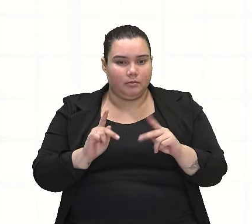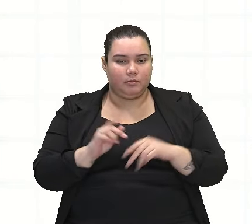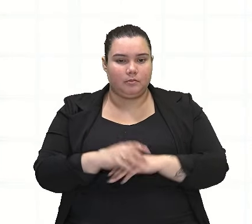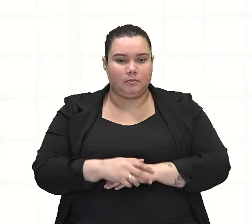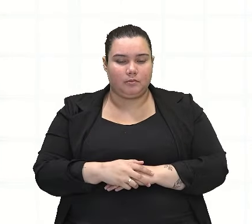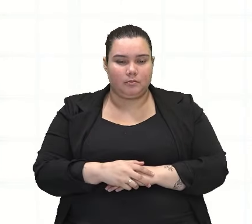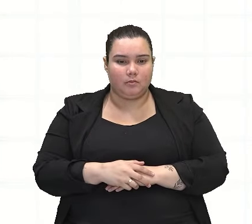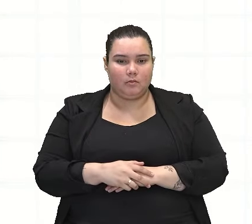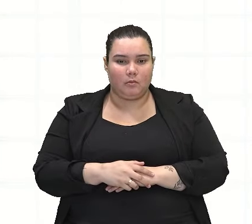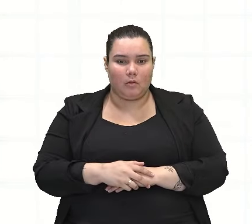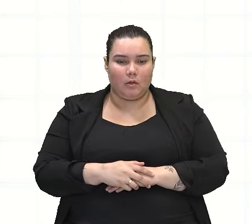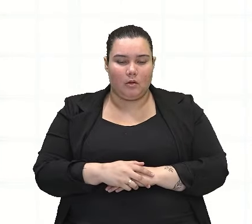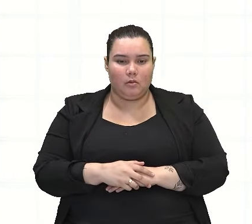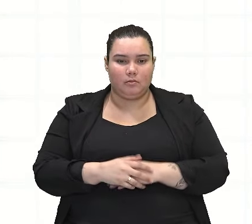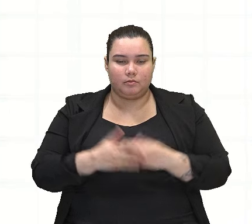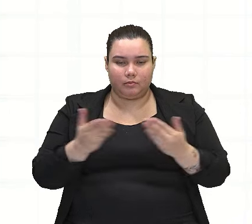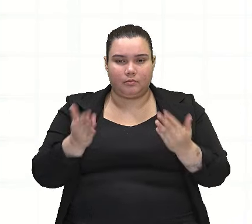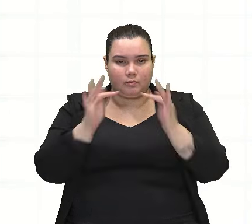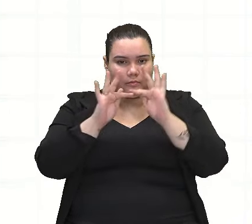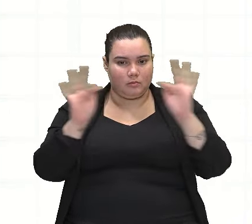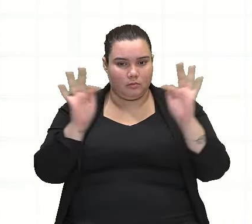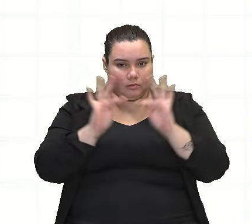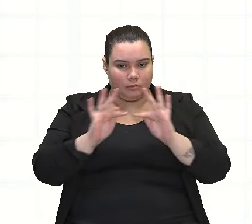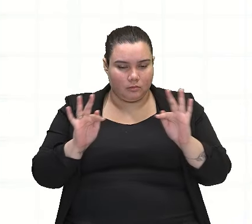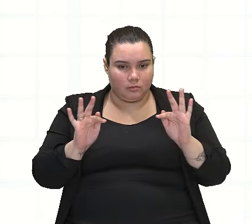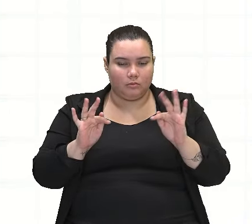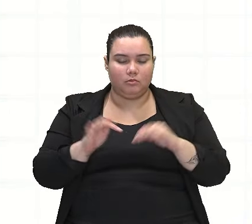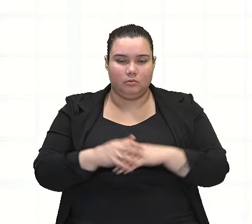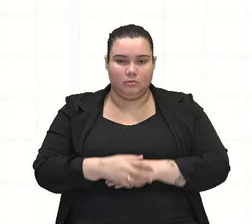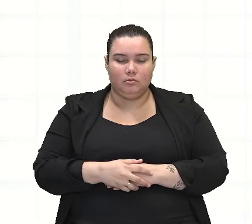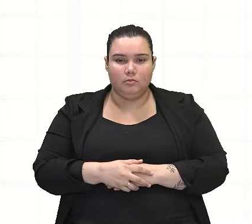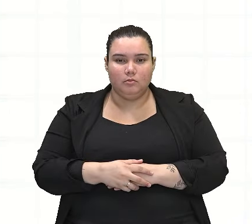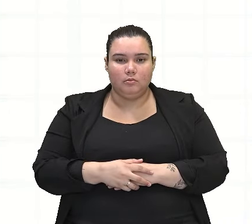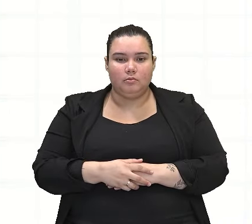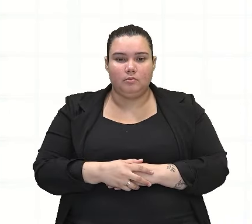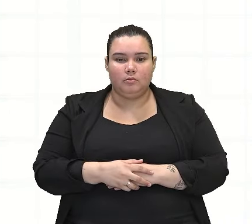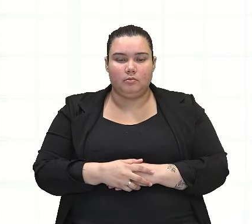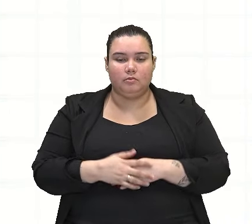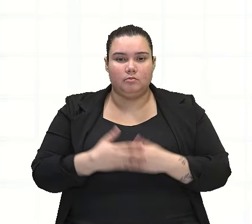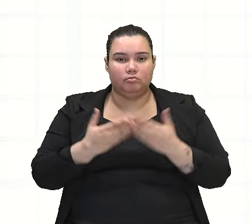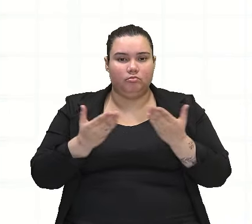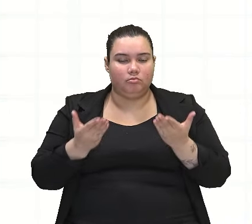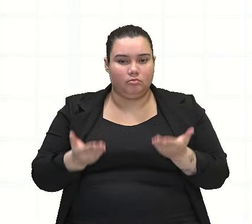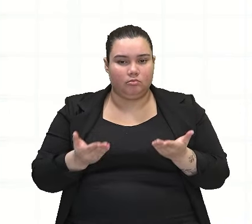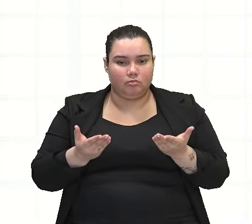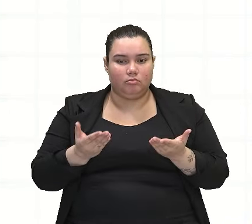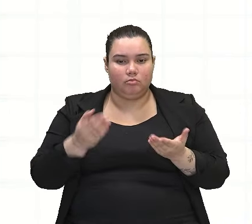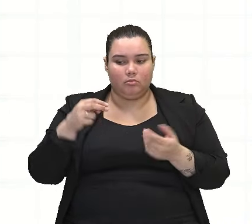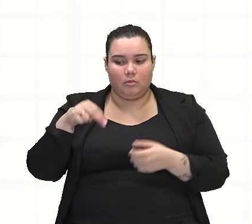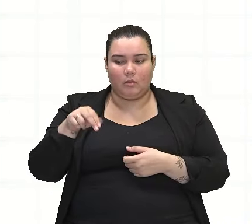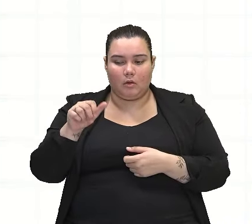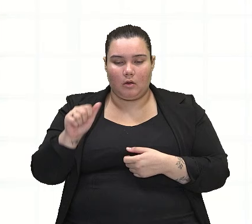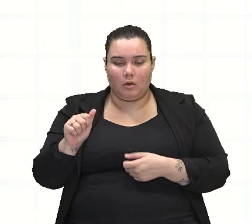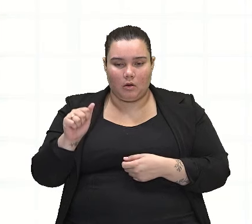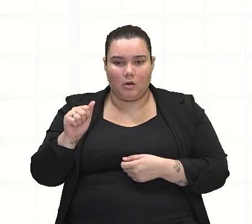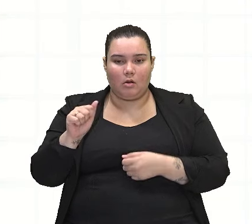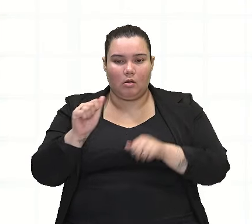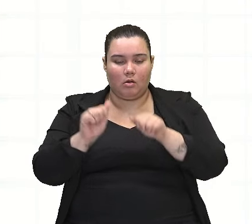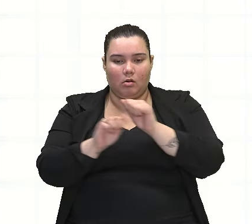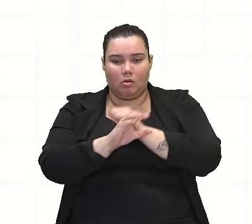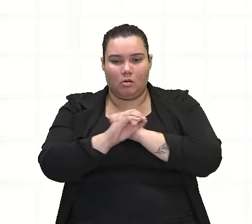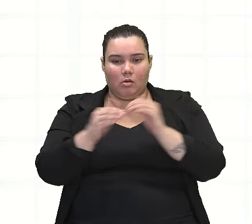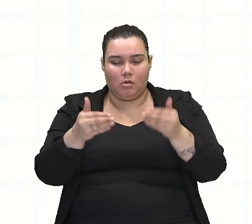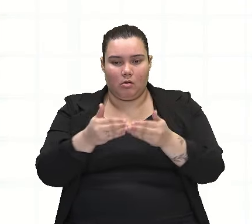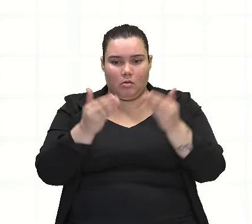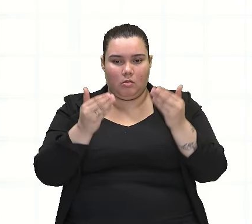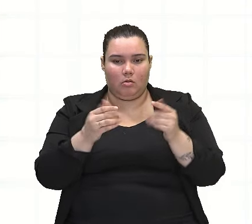calma, já estou chegando. Estou aqui na avenida Djalma Batista. Então, na, o artigo A concorda